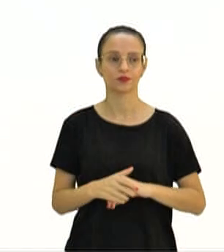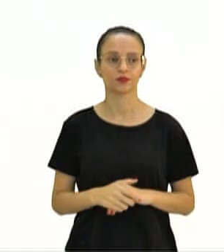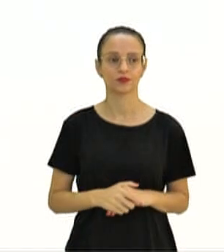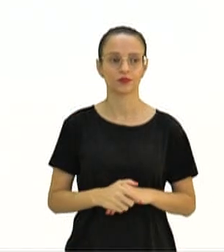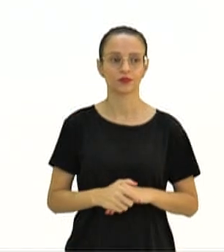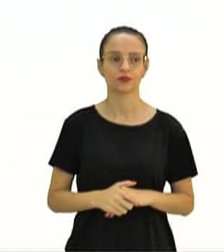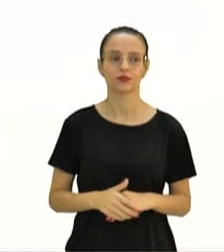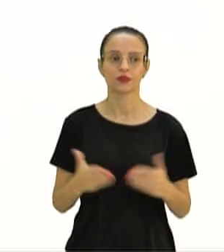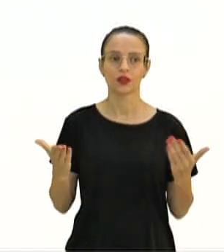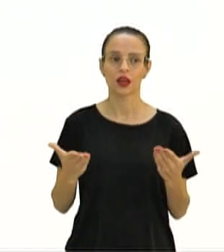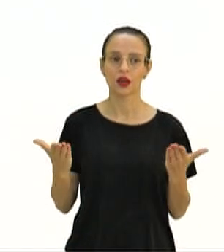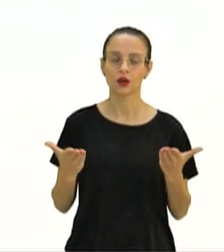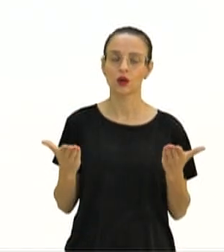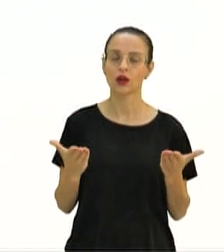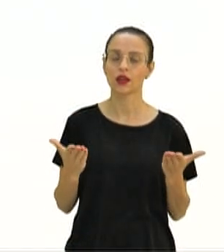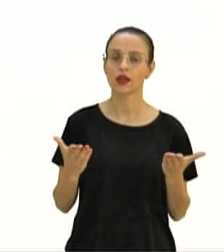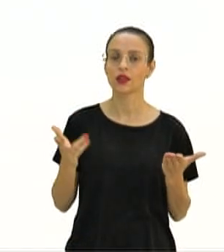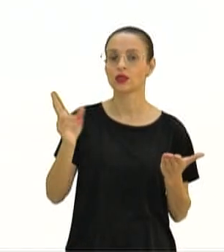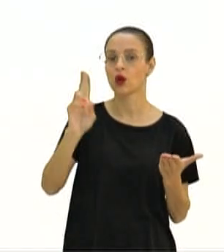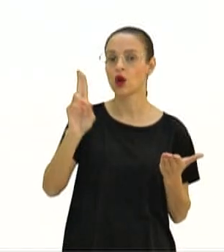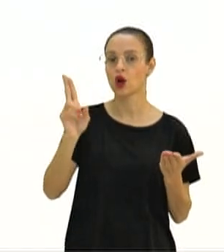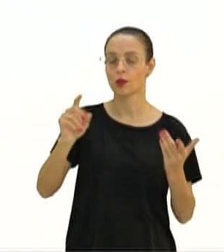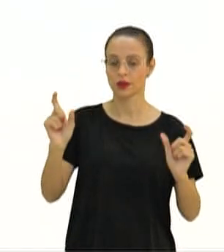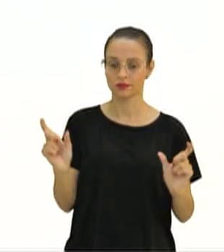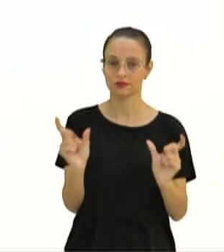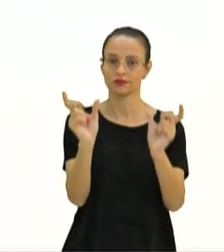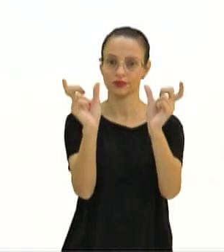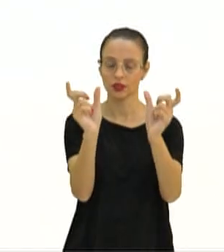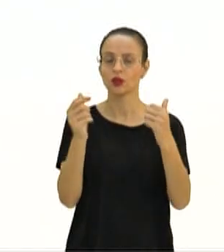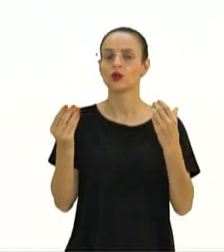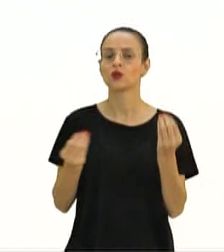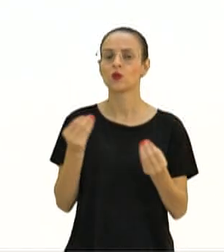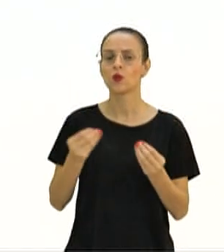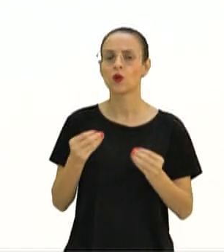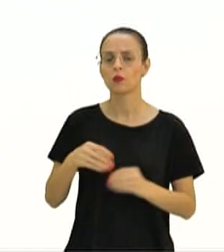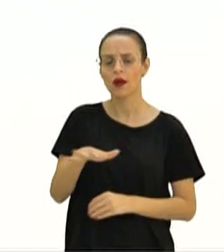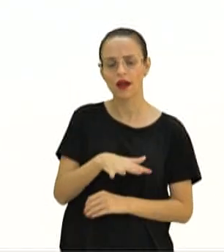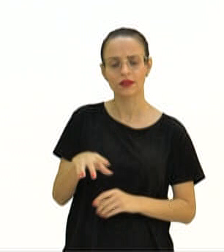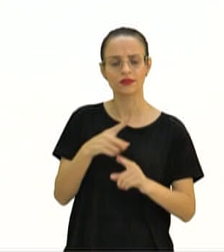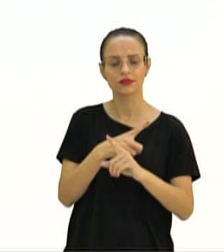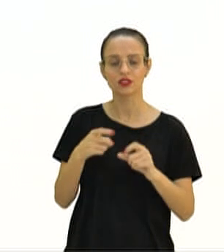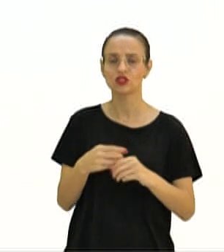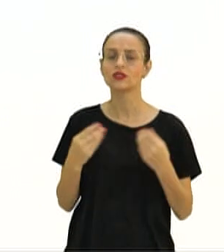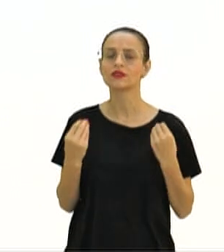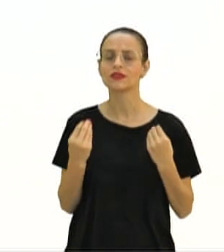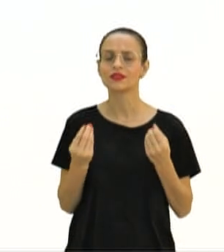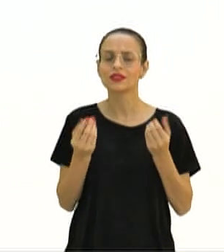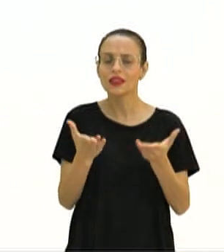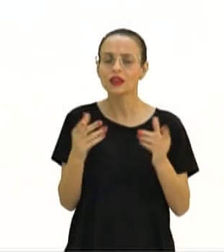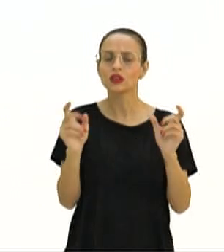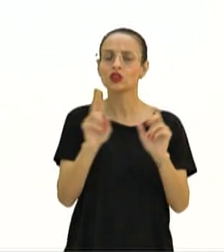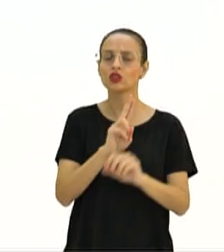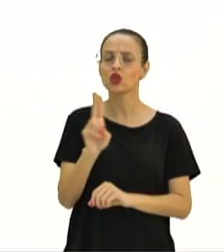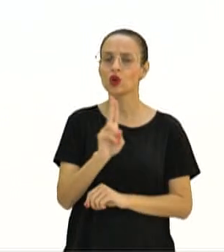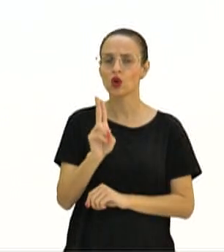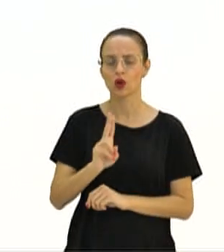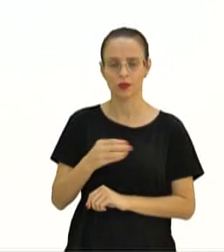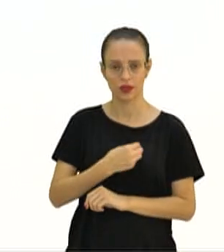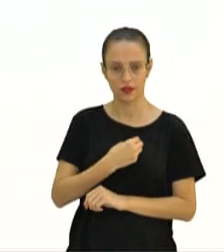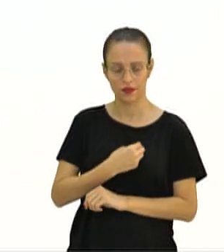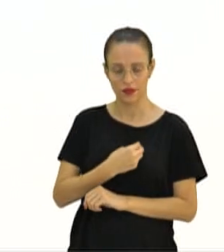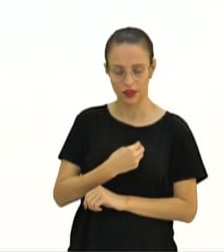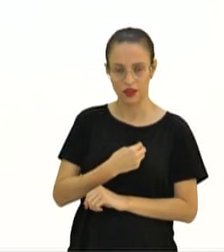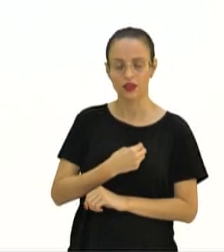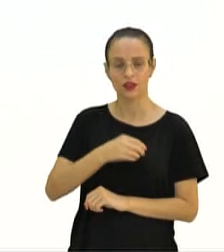falando um pouquinho da nomenclatura binomial. Como que os cientistas trabalham para dar nomes aos seres vivos. A nomenclatura